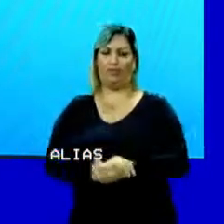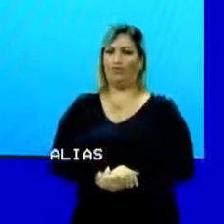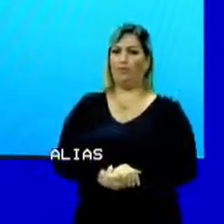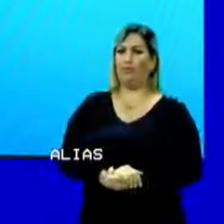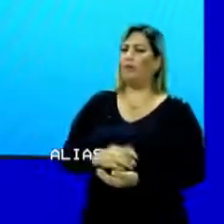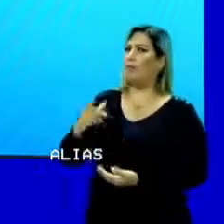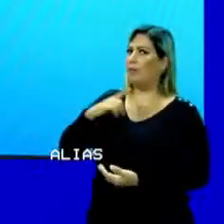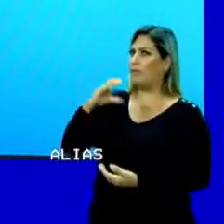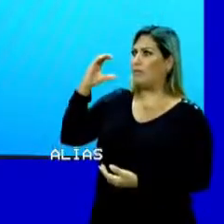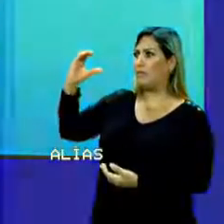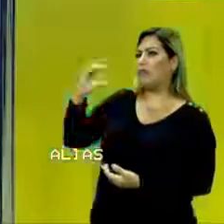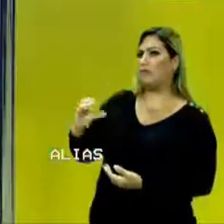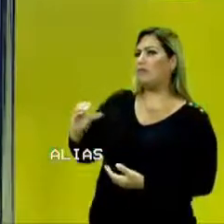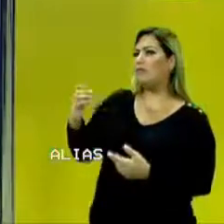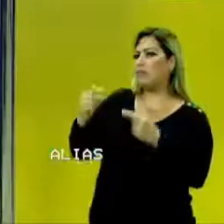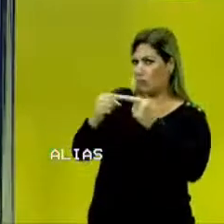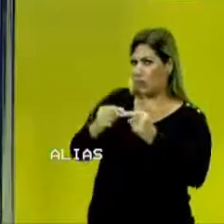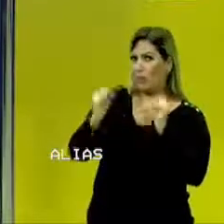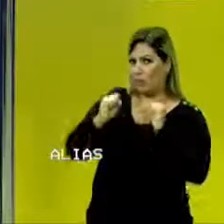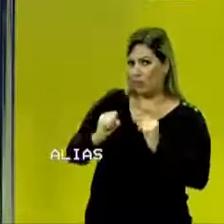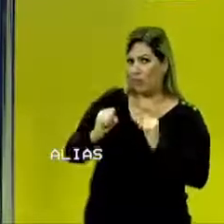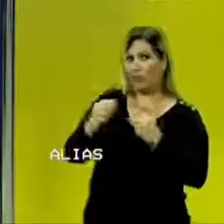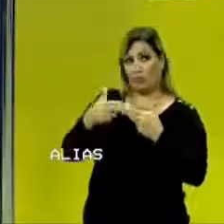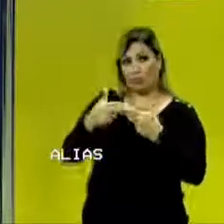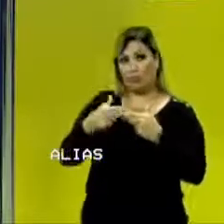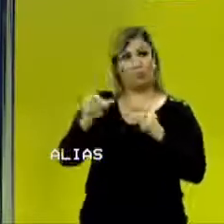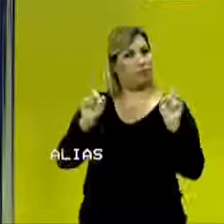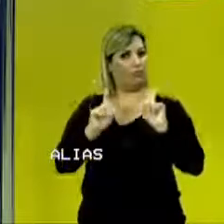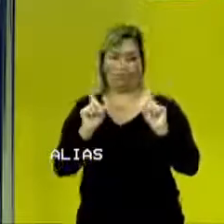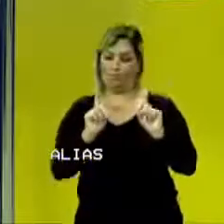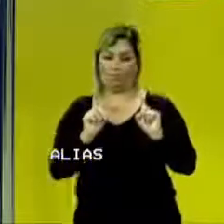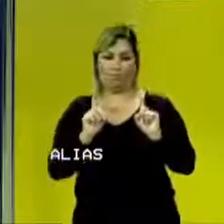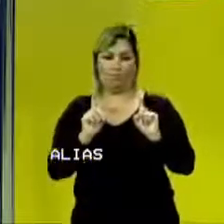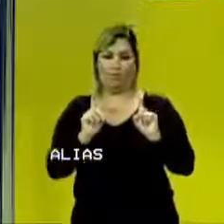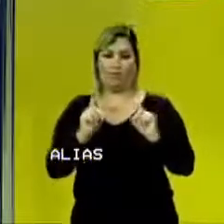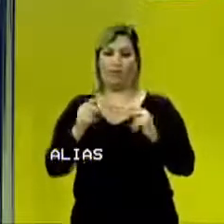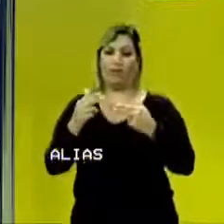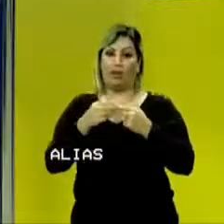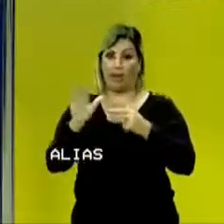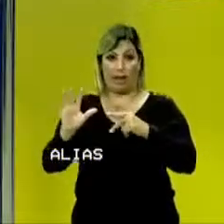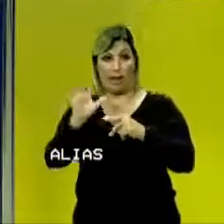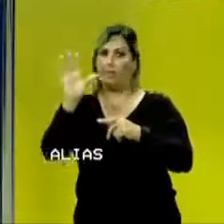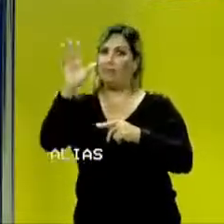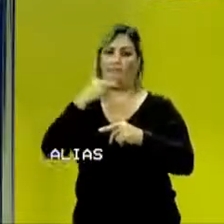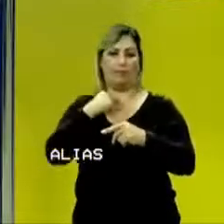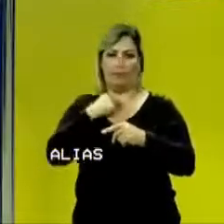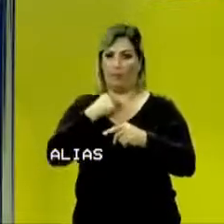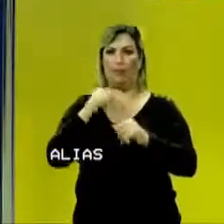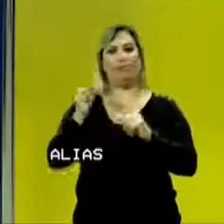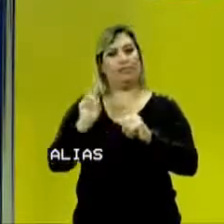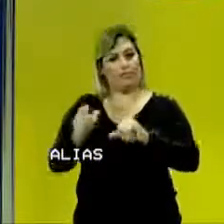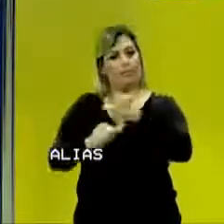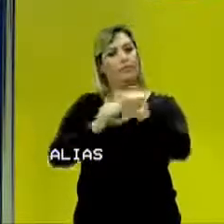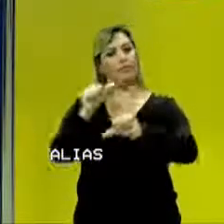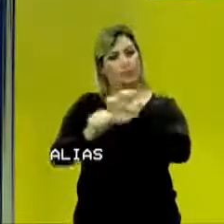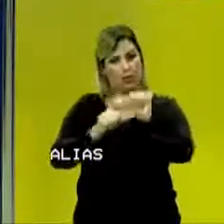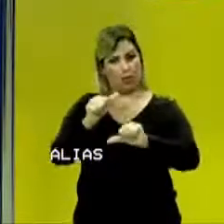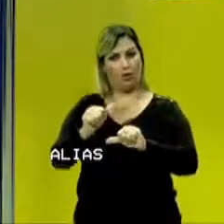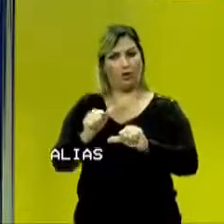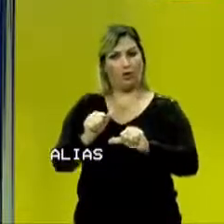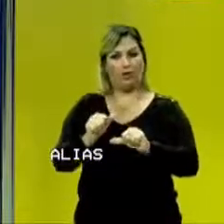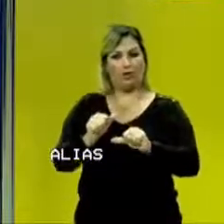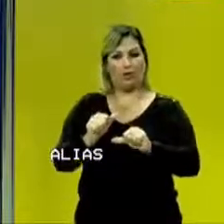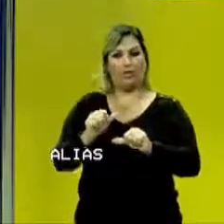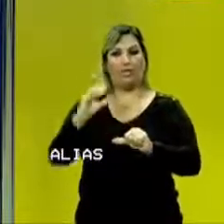Mas está em graus Celsius, está em graus Celsius, são compatíveis? Pode trabalhar assim? Não. Quando se trabalha nos gases, a gente sempre faz a conversão de